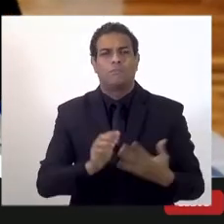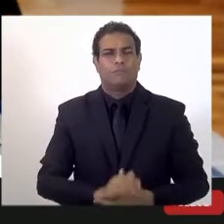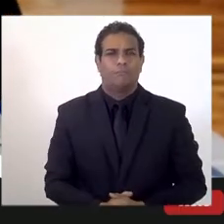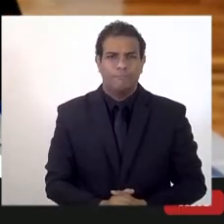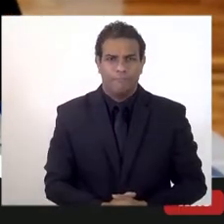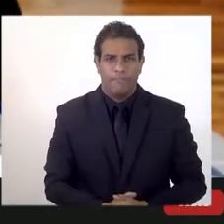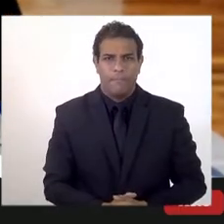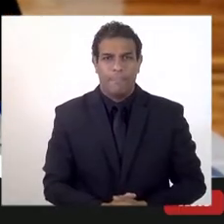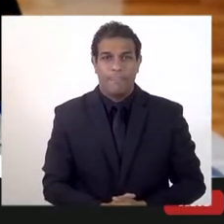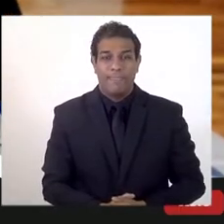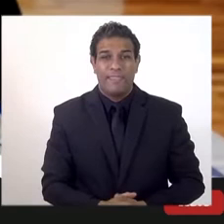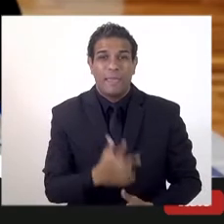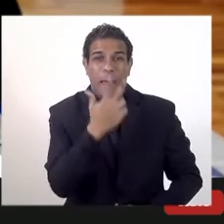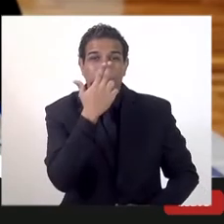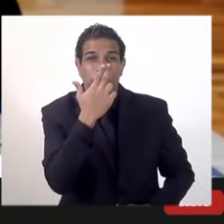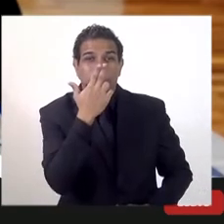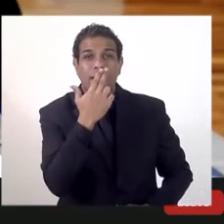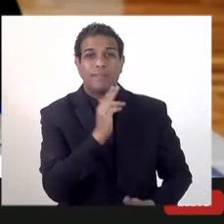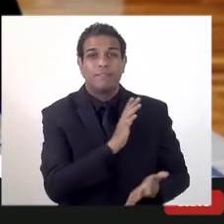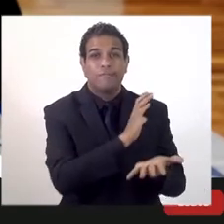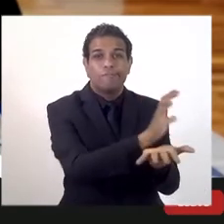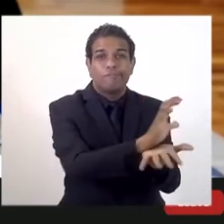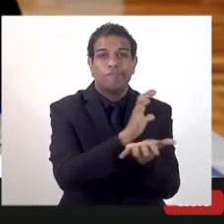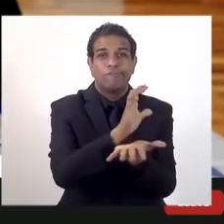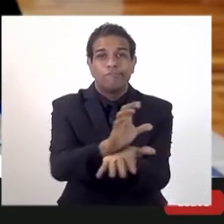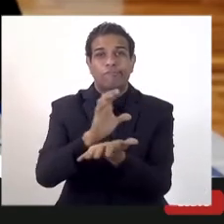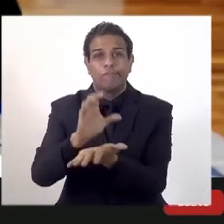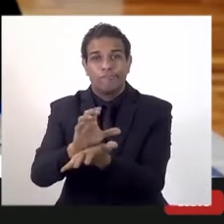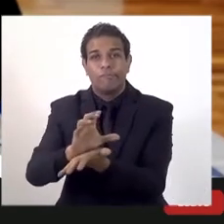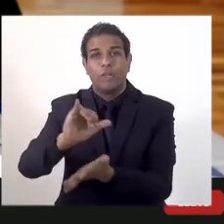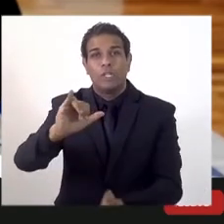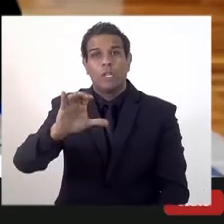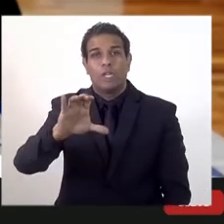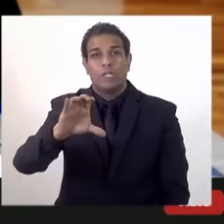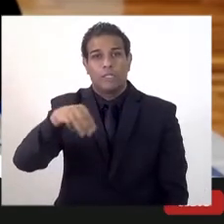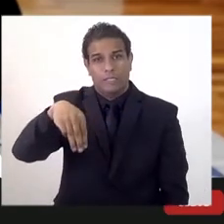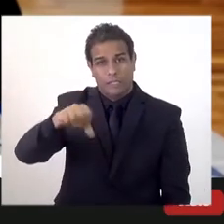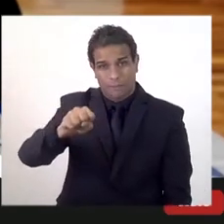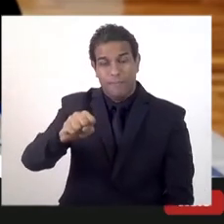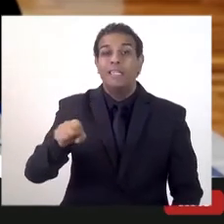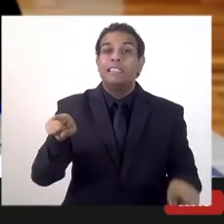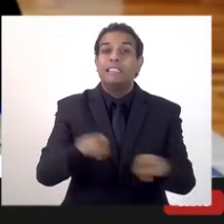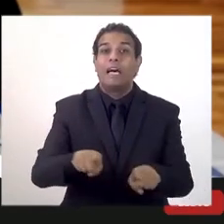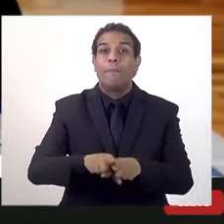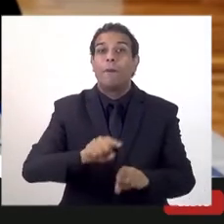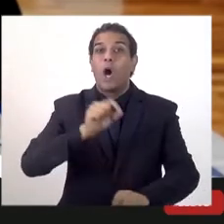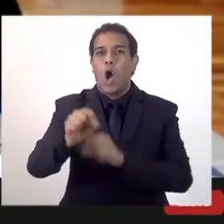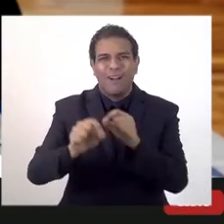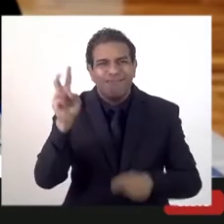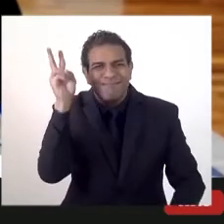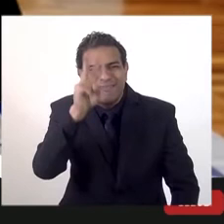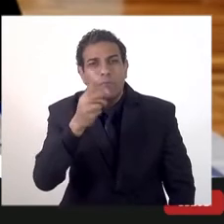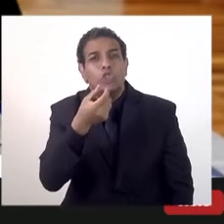a separação de alíquotas de ICMS. Tem um exemplo do setor de distribuição de remédios.